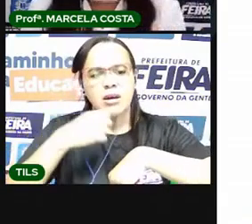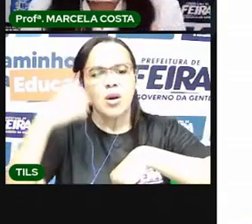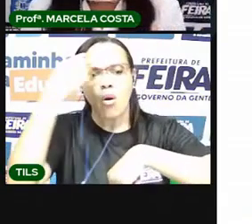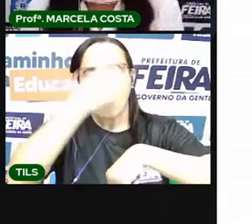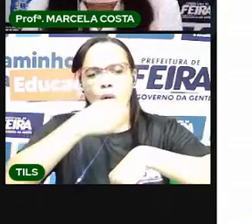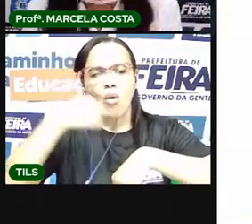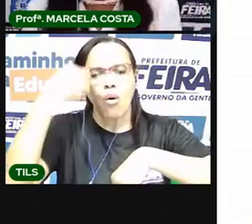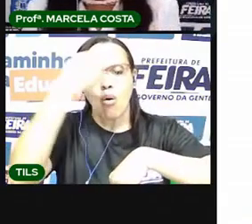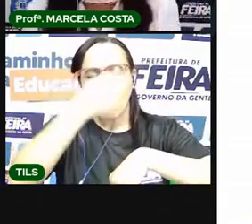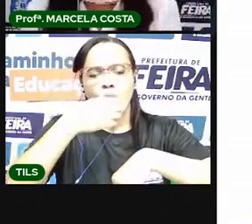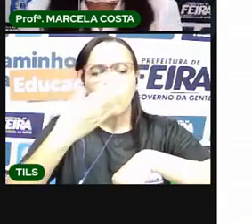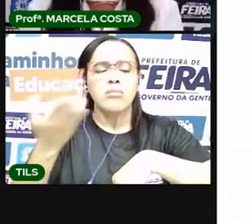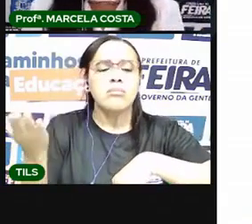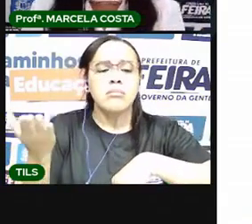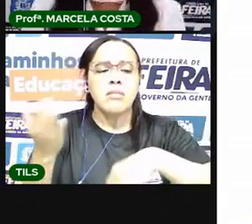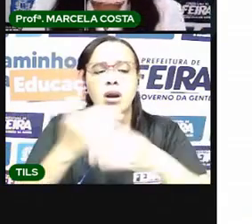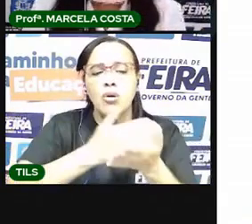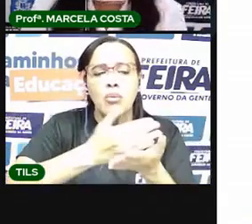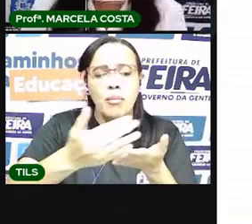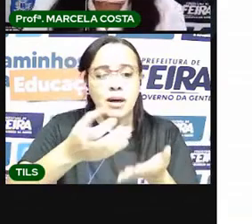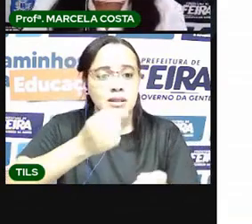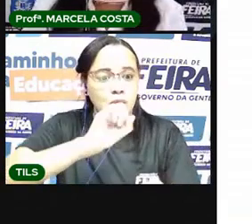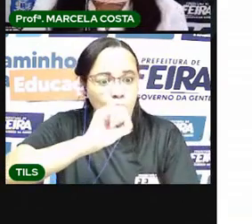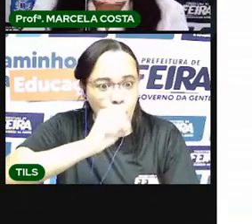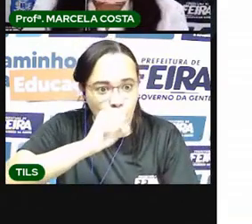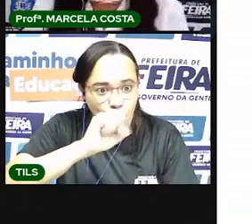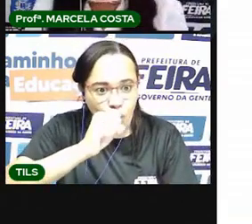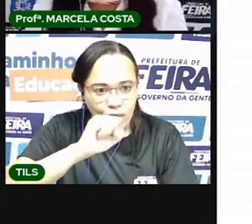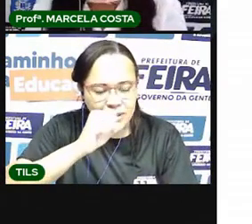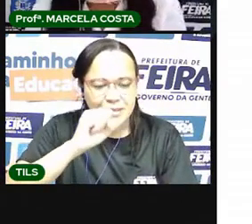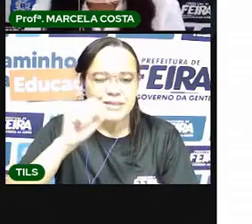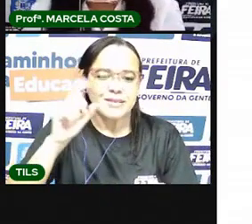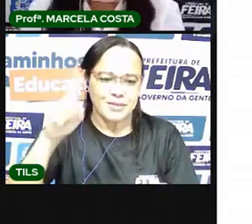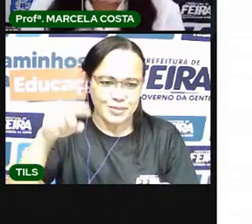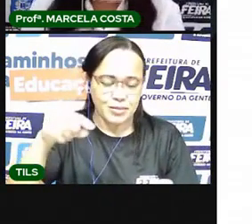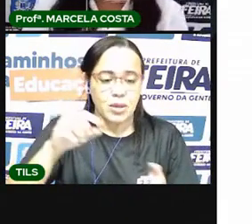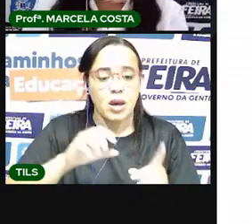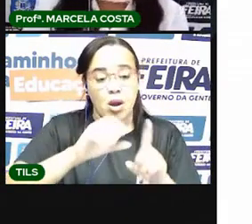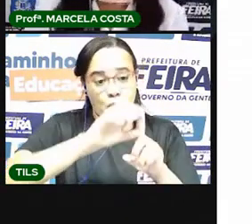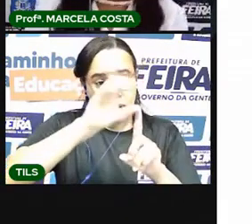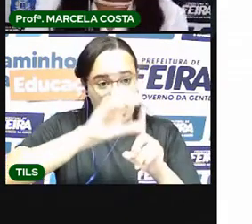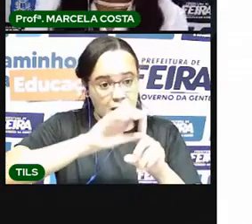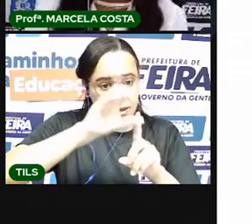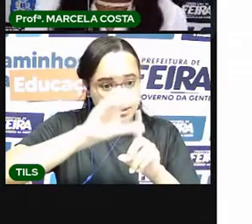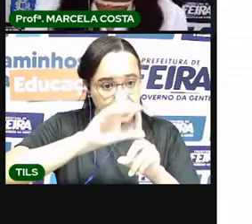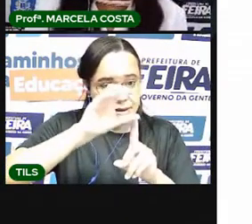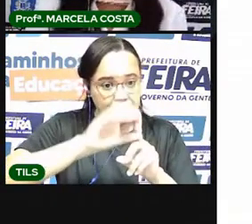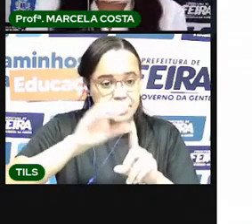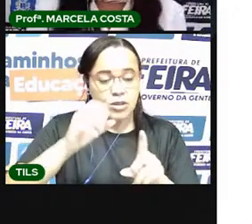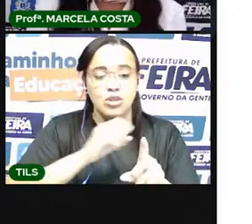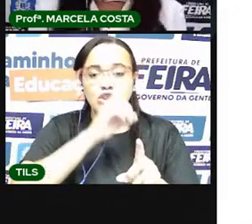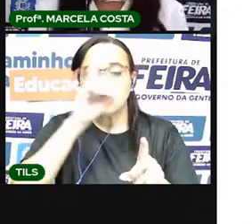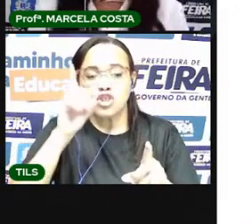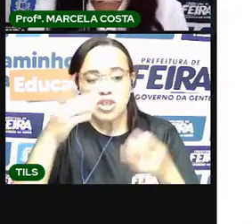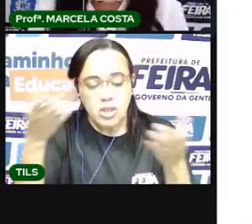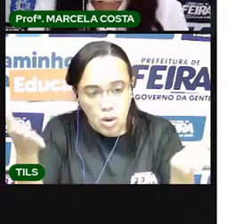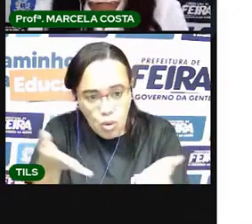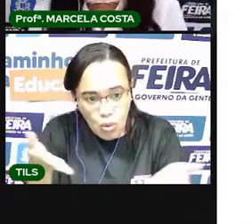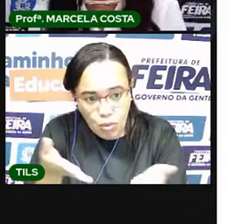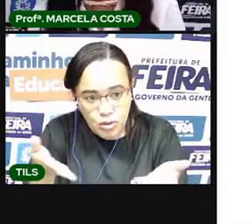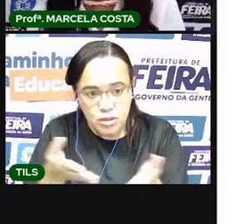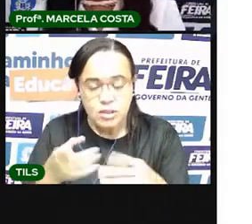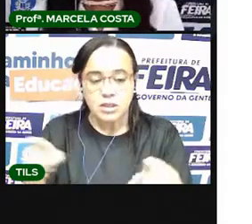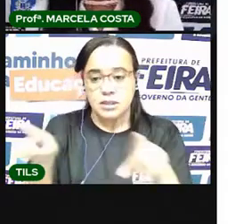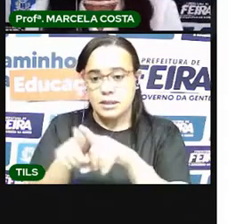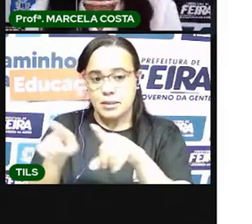A aula começa a horas? Oito horas. Aí você vai usar o calendário para saber o dia. Vai usar o